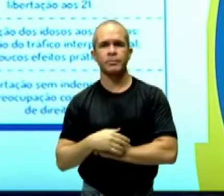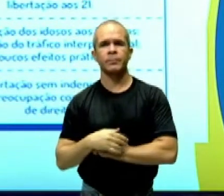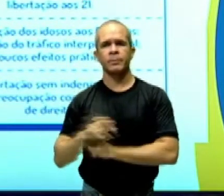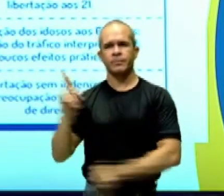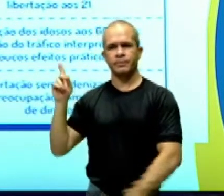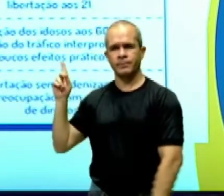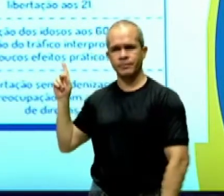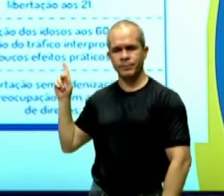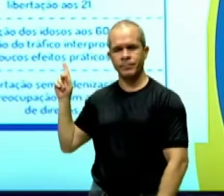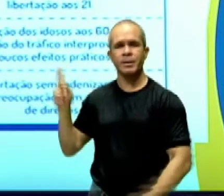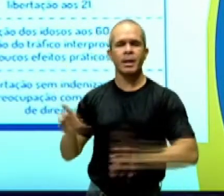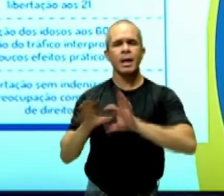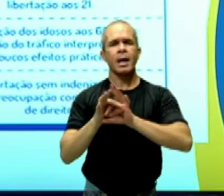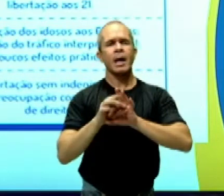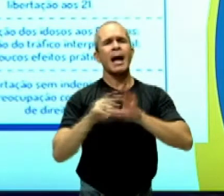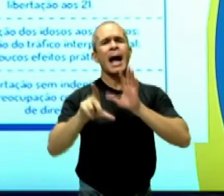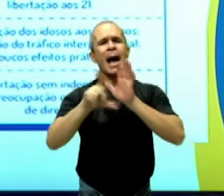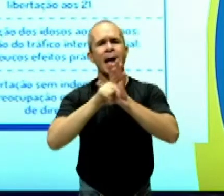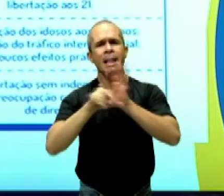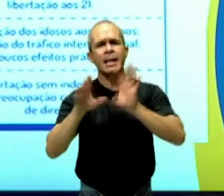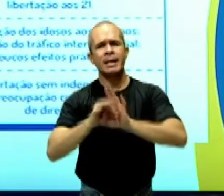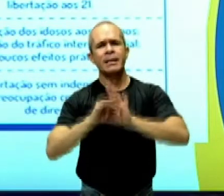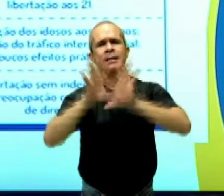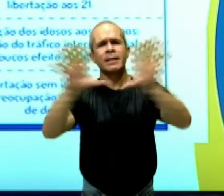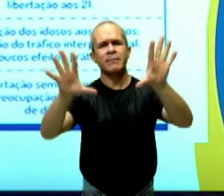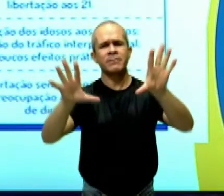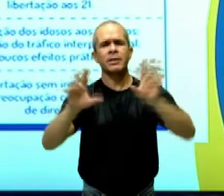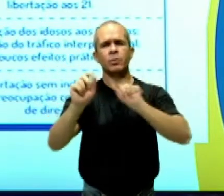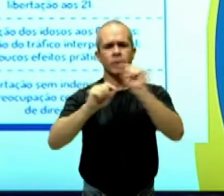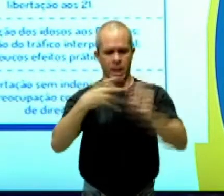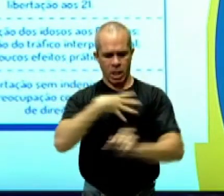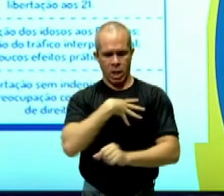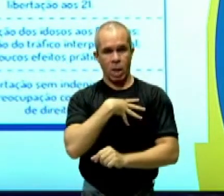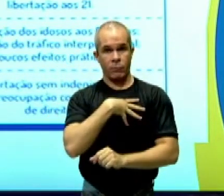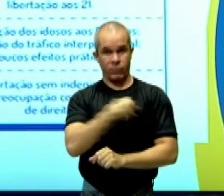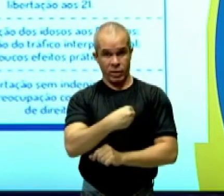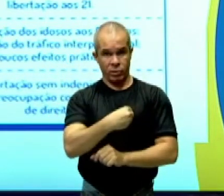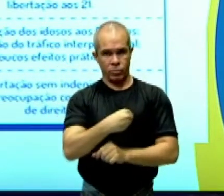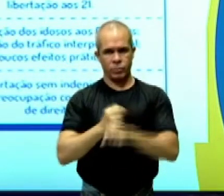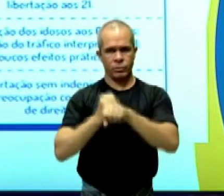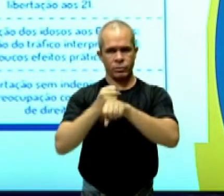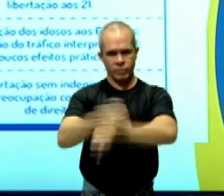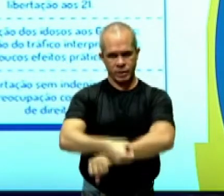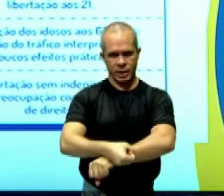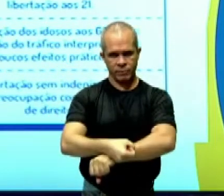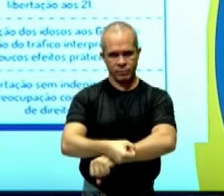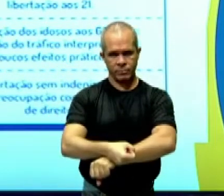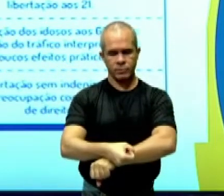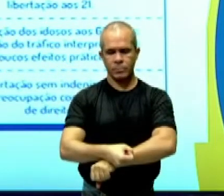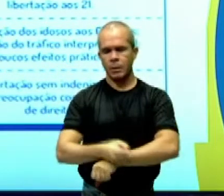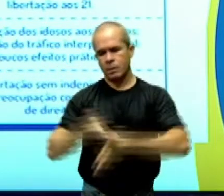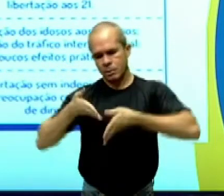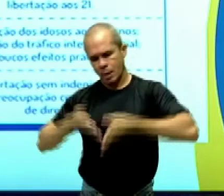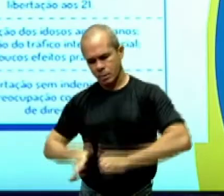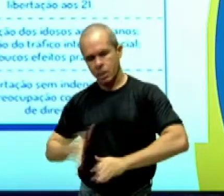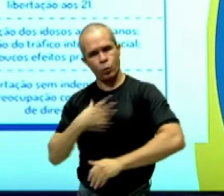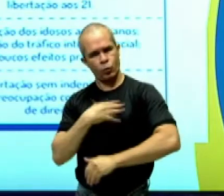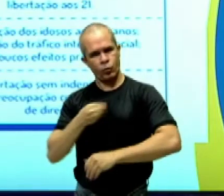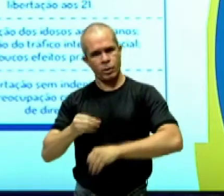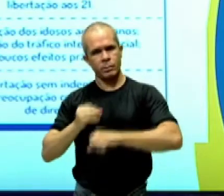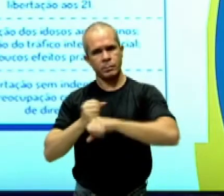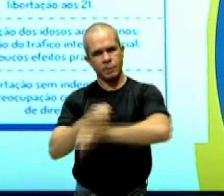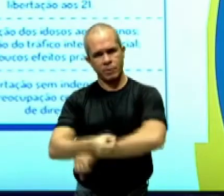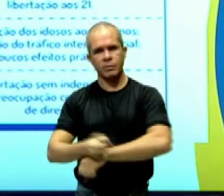foi a lei que dava libertação aos filhos dos escravos que nascessem a partir desta lei. Então, eles eram